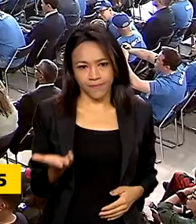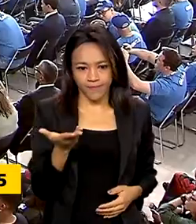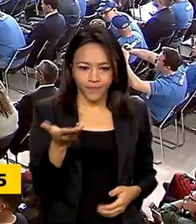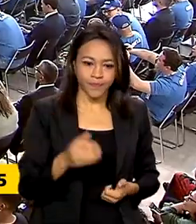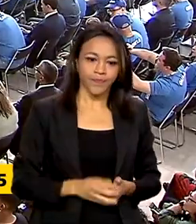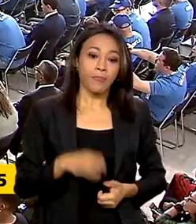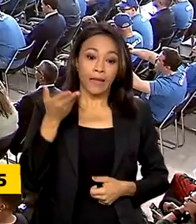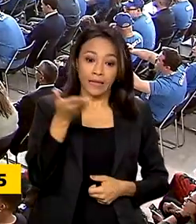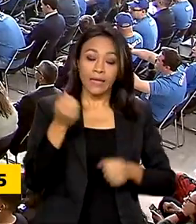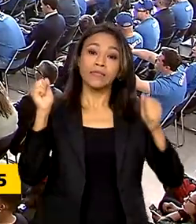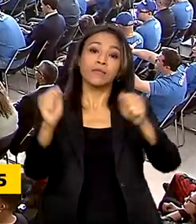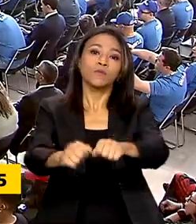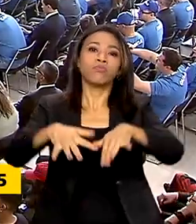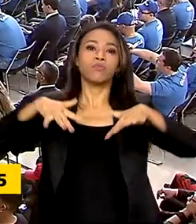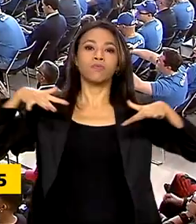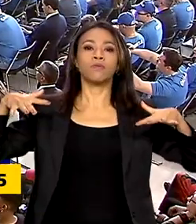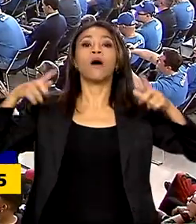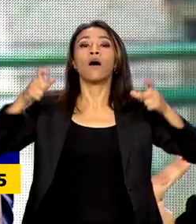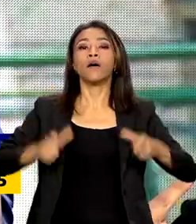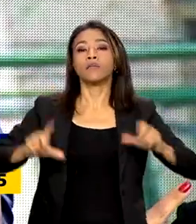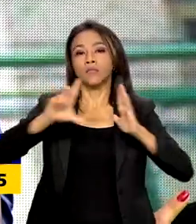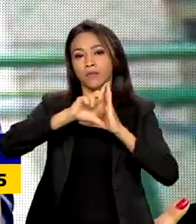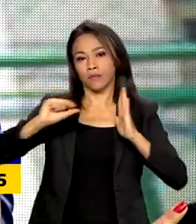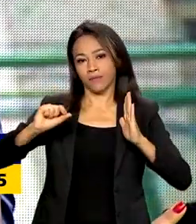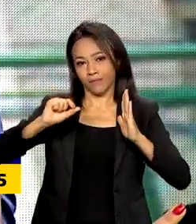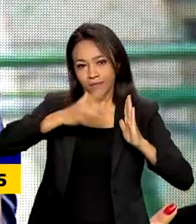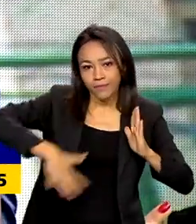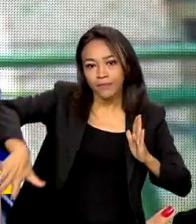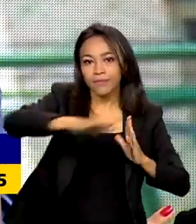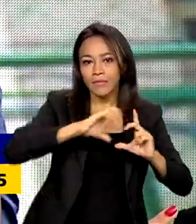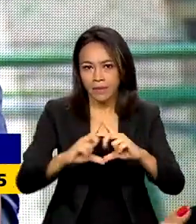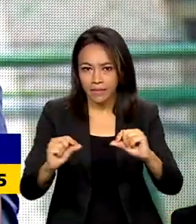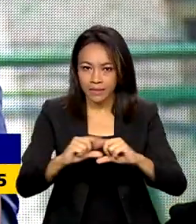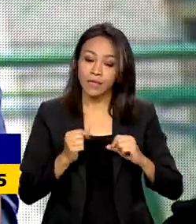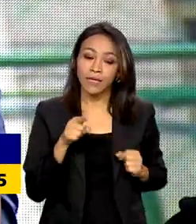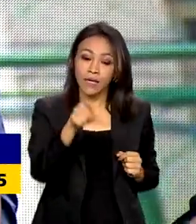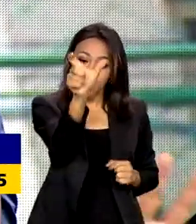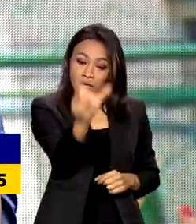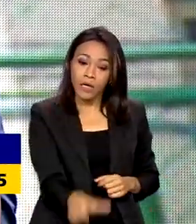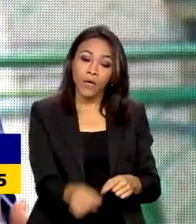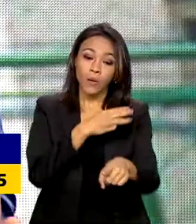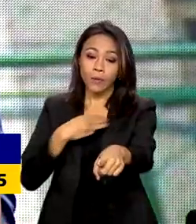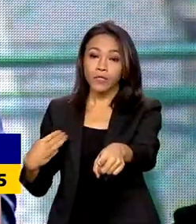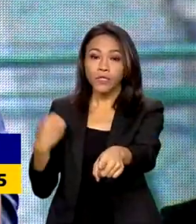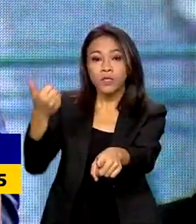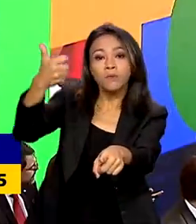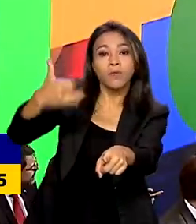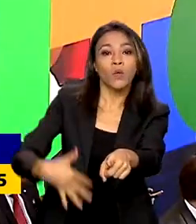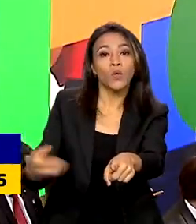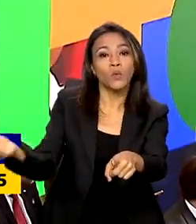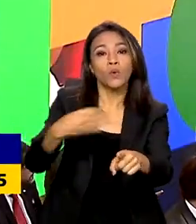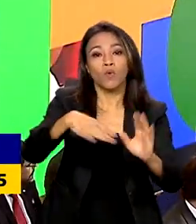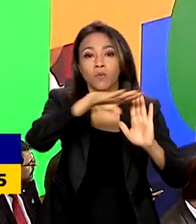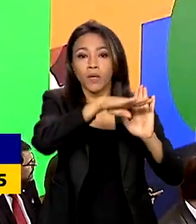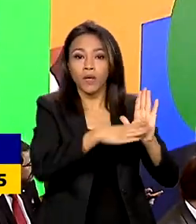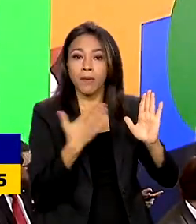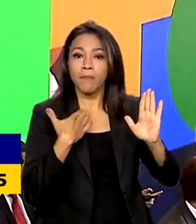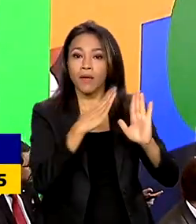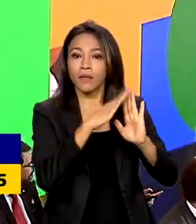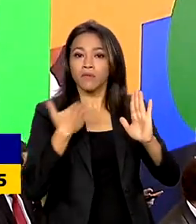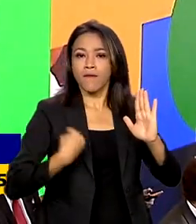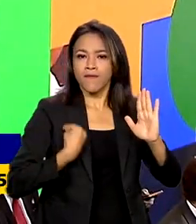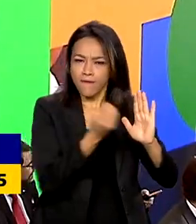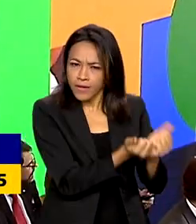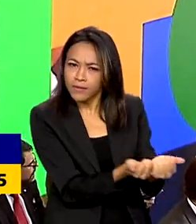Durante a cerimônia no Palácio do Planalto, o ministro das cidades destacou que o novo Minha Casa Minha Vida vai entregar 2